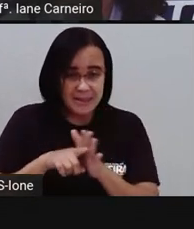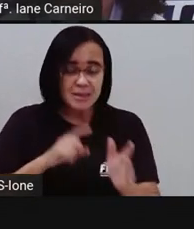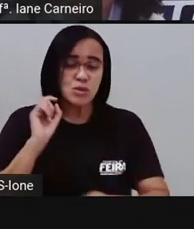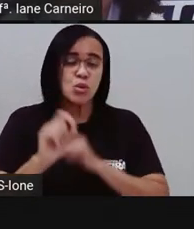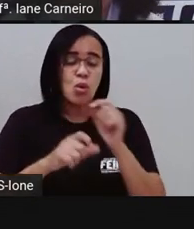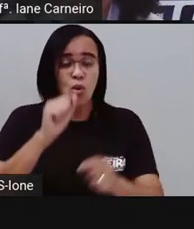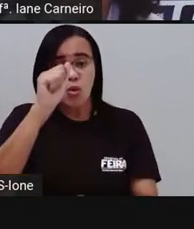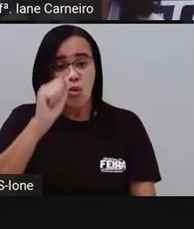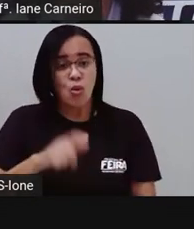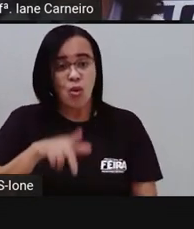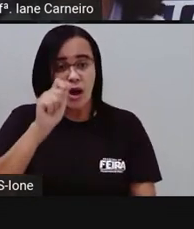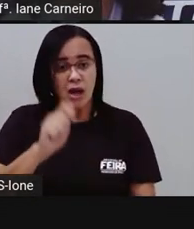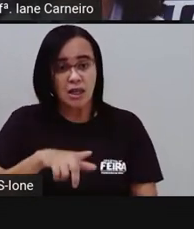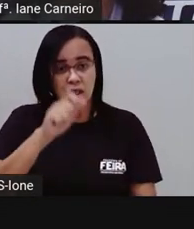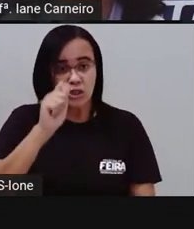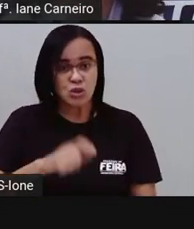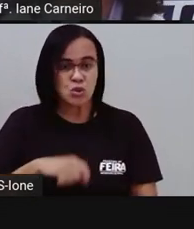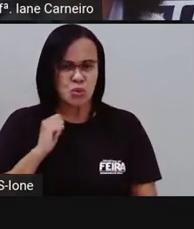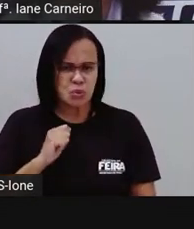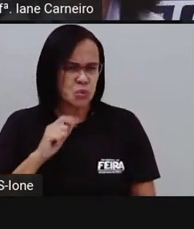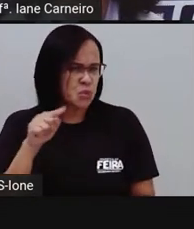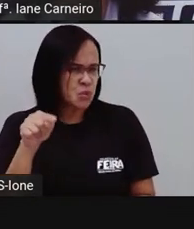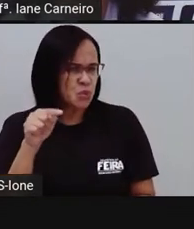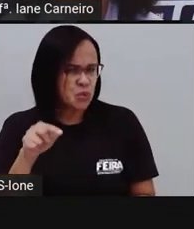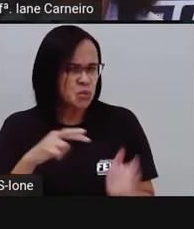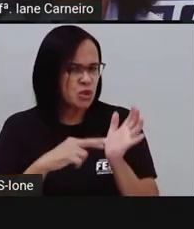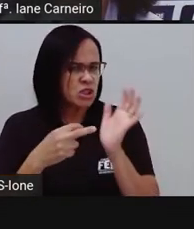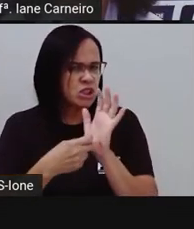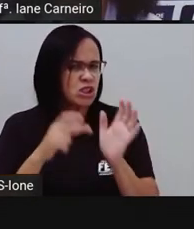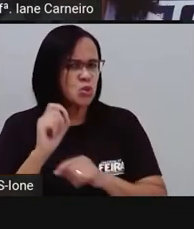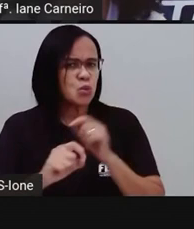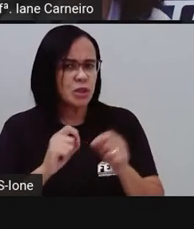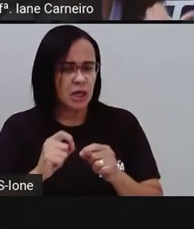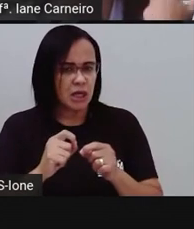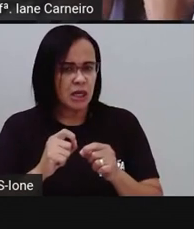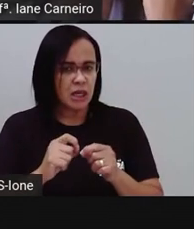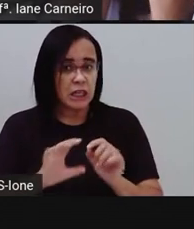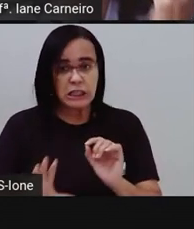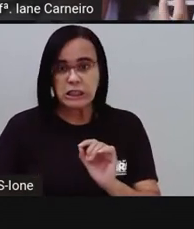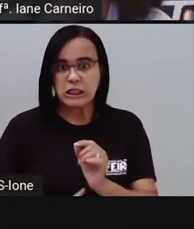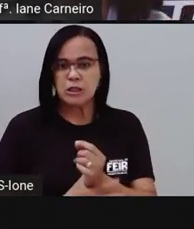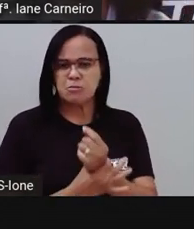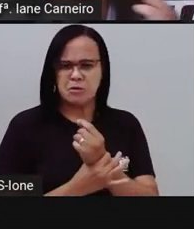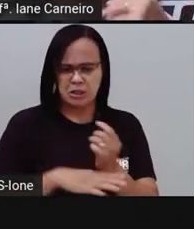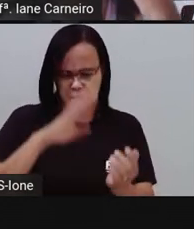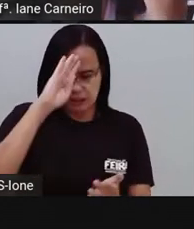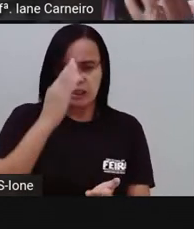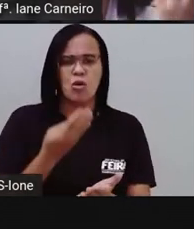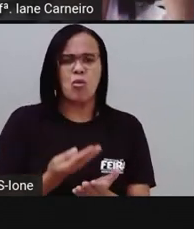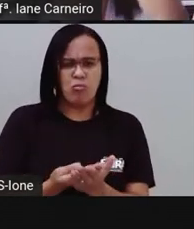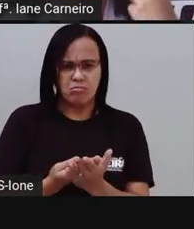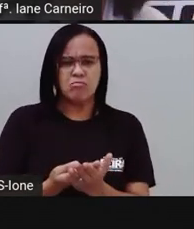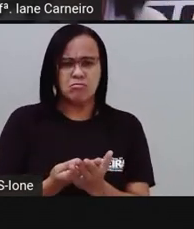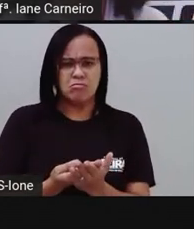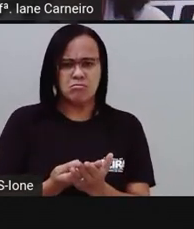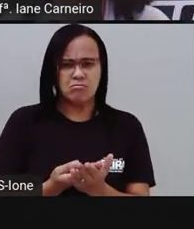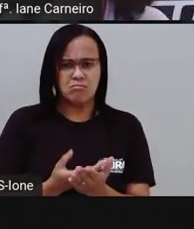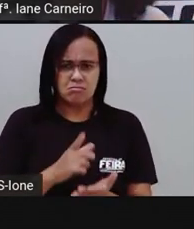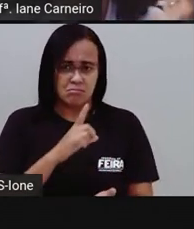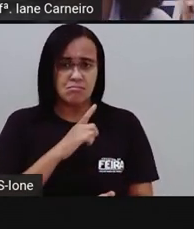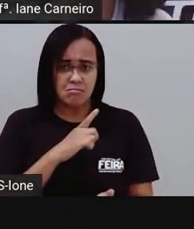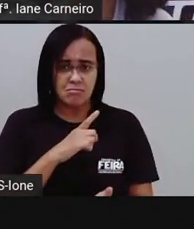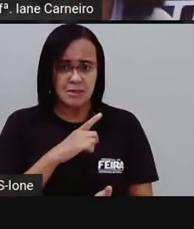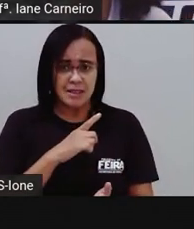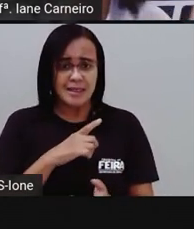confiança, segurança e autoridade. Será que quando você olha, né? A cor azul, você sente isso?